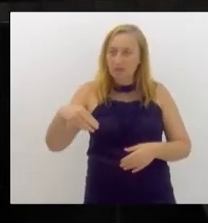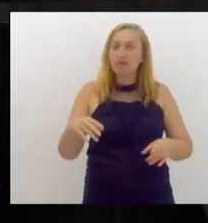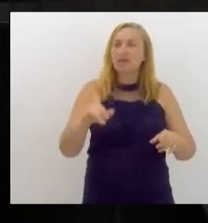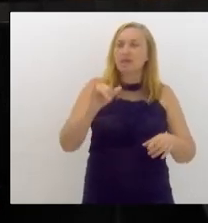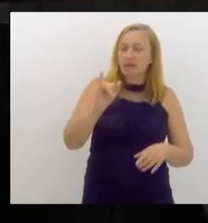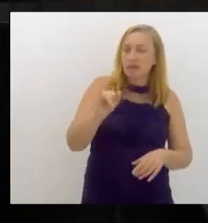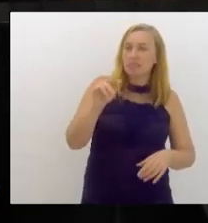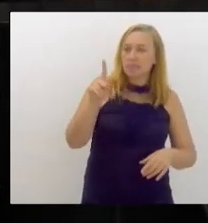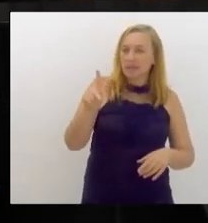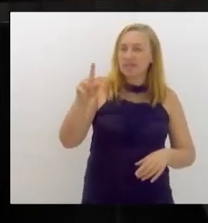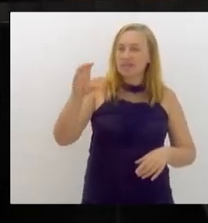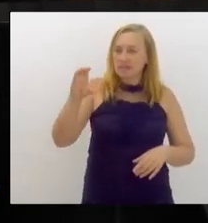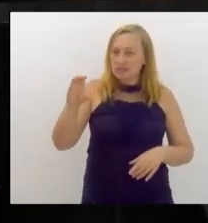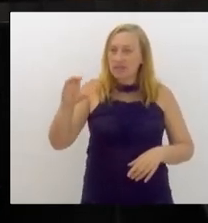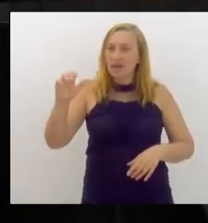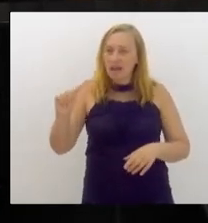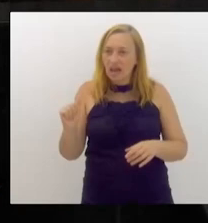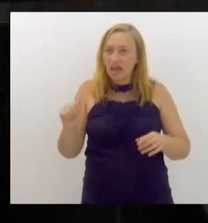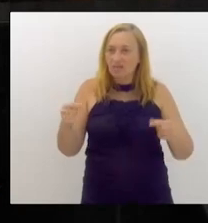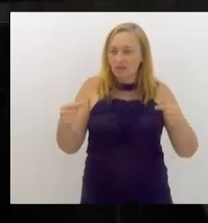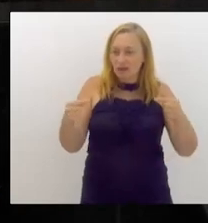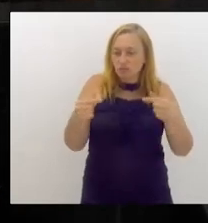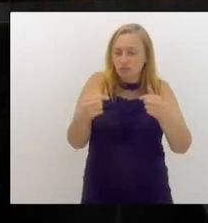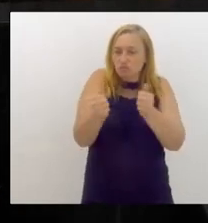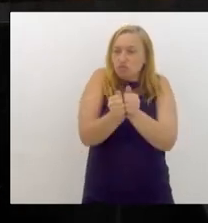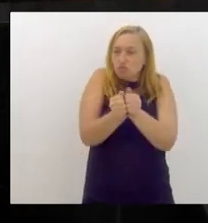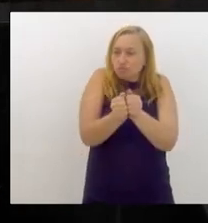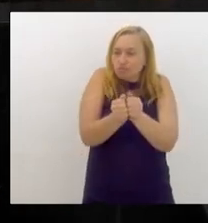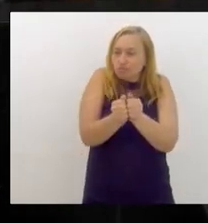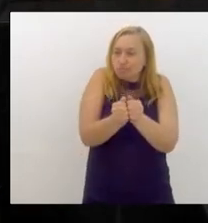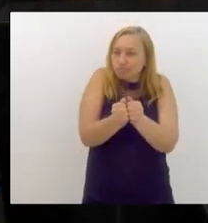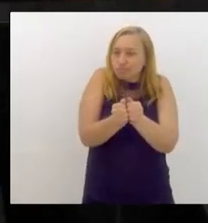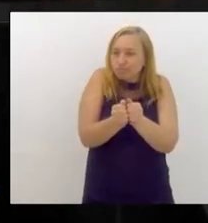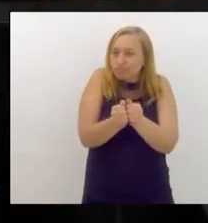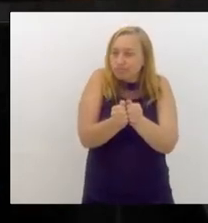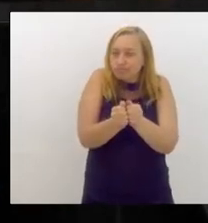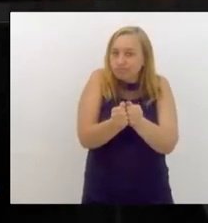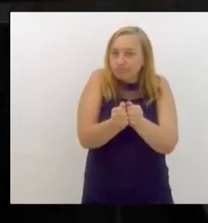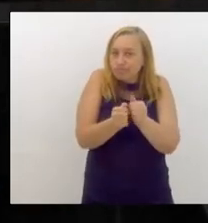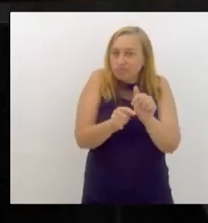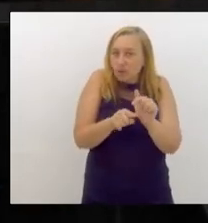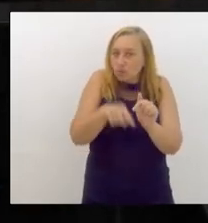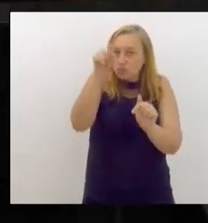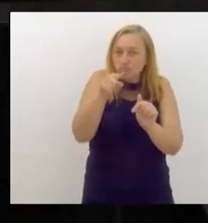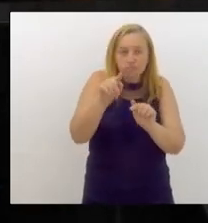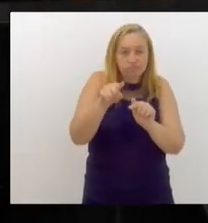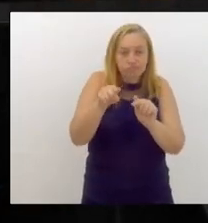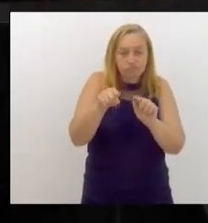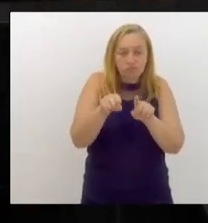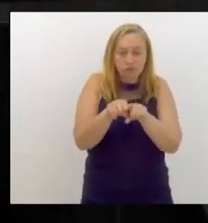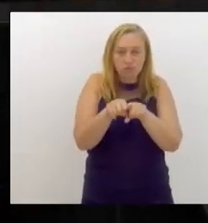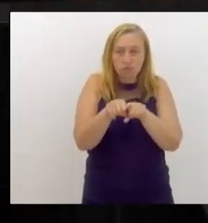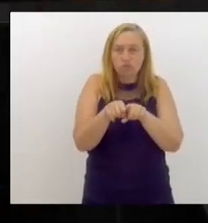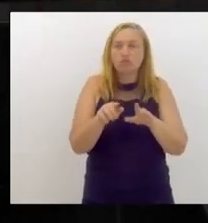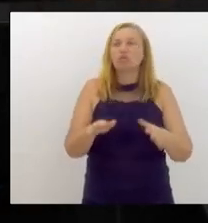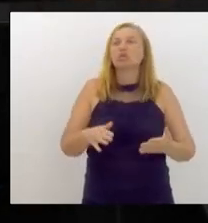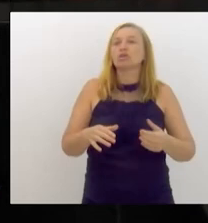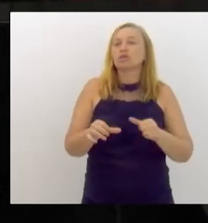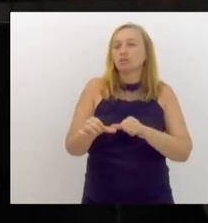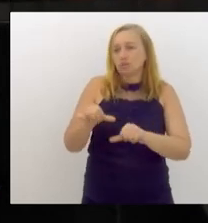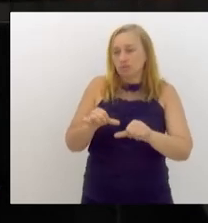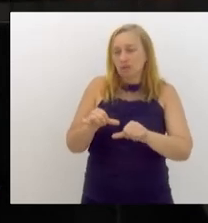IPCA ficaram colados. O IGPM não disparou. É porque o contrato de